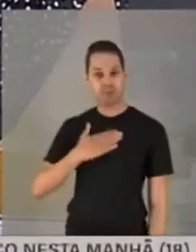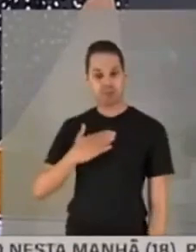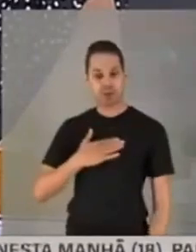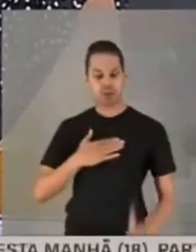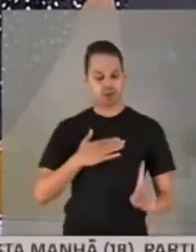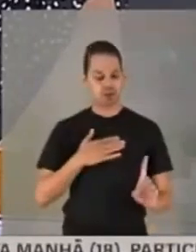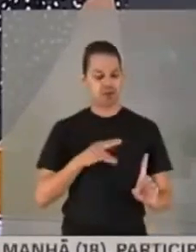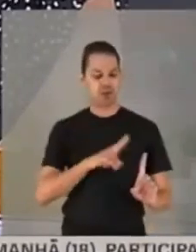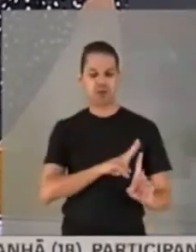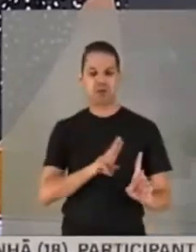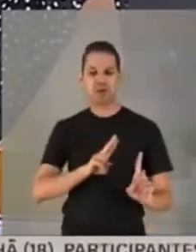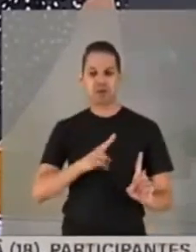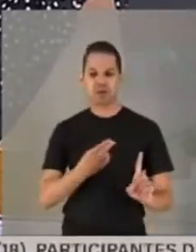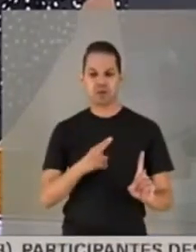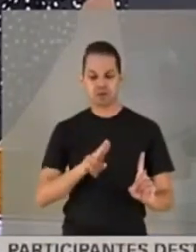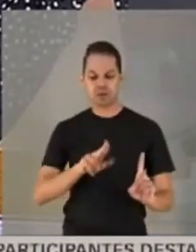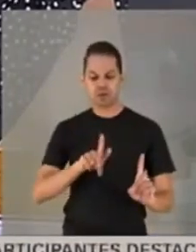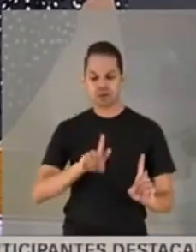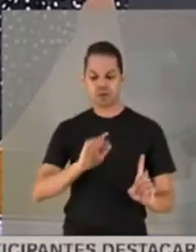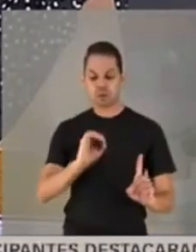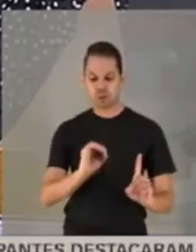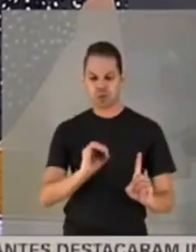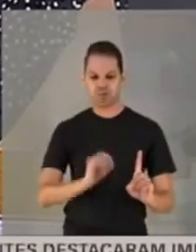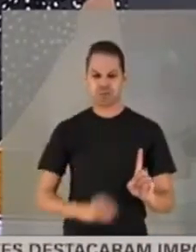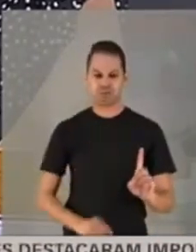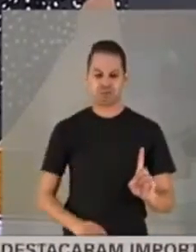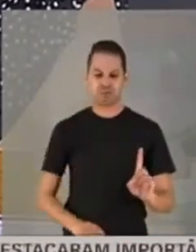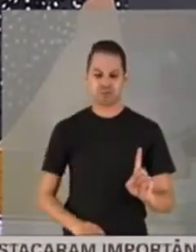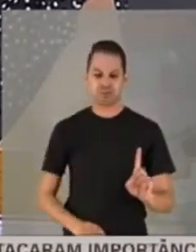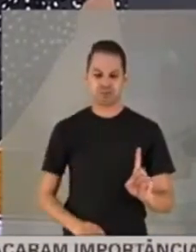que o nome dele é Hugo Dutra do Nascimento Silva,